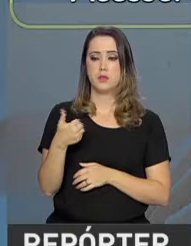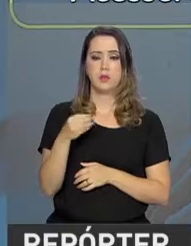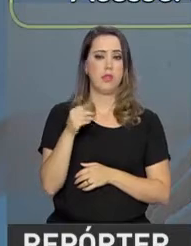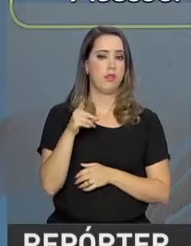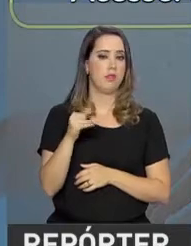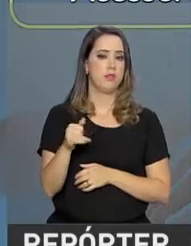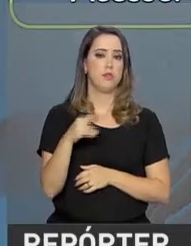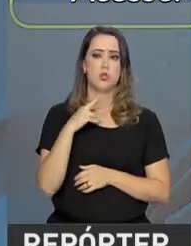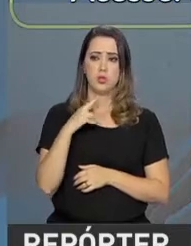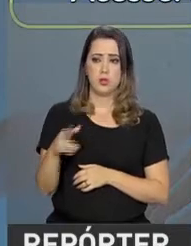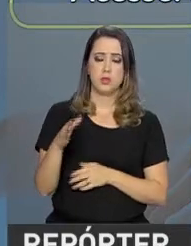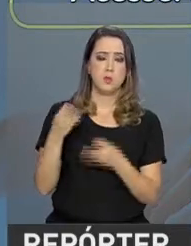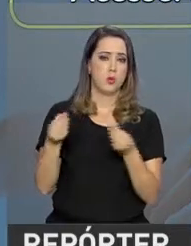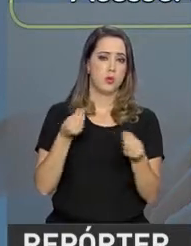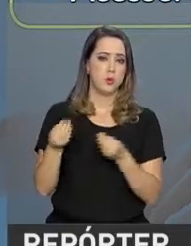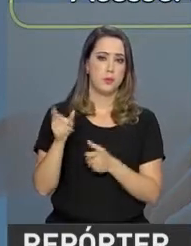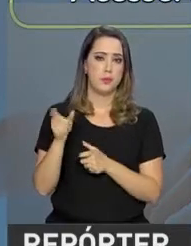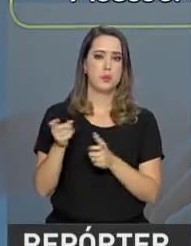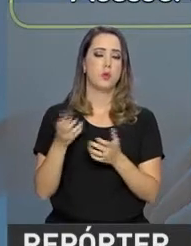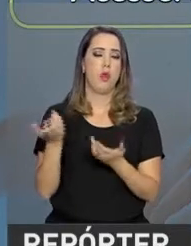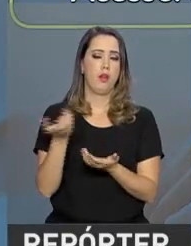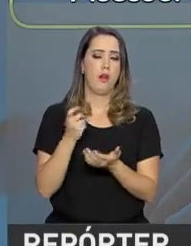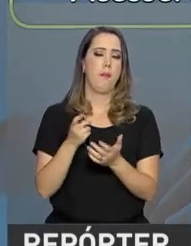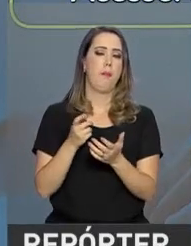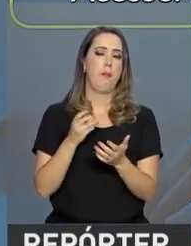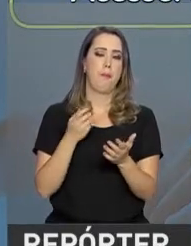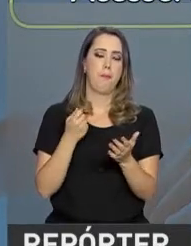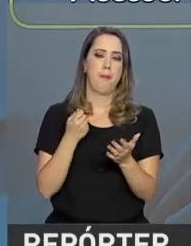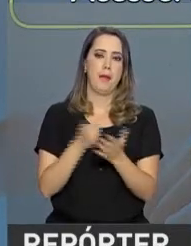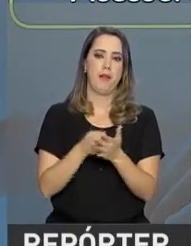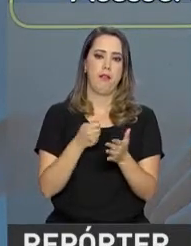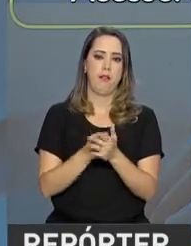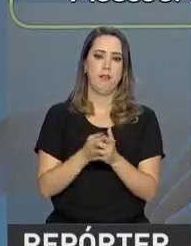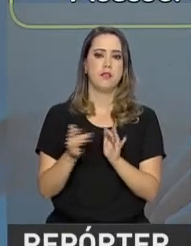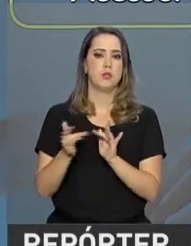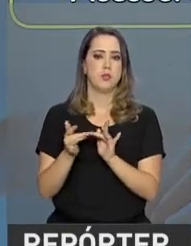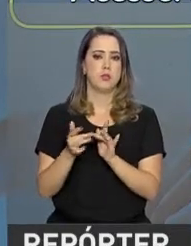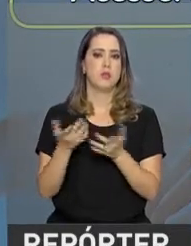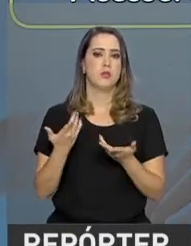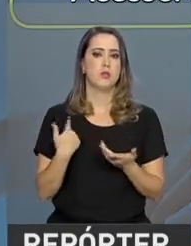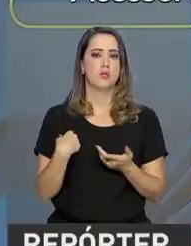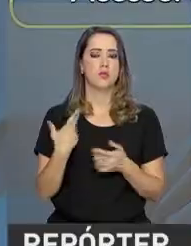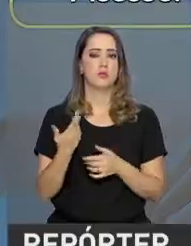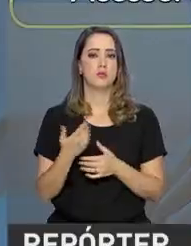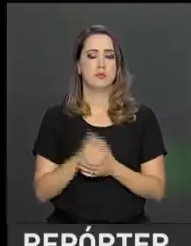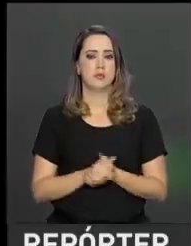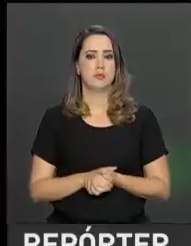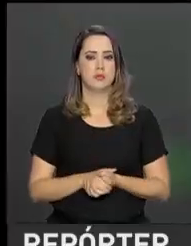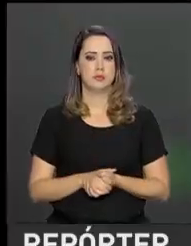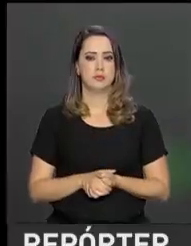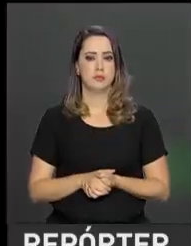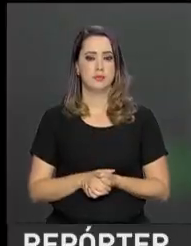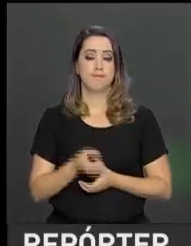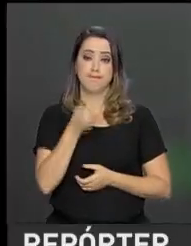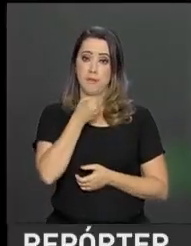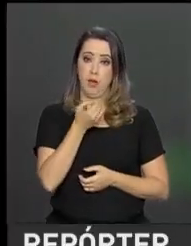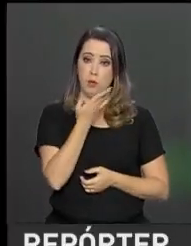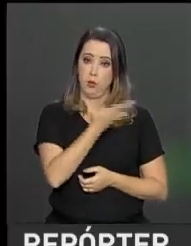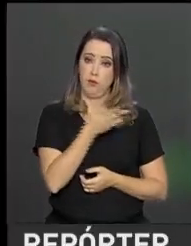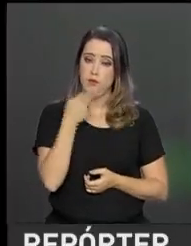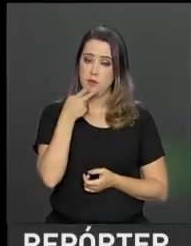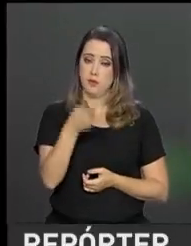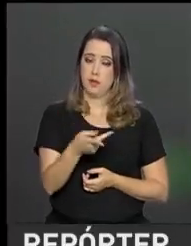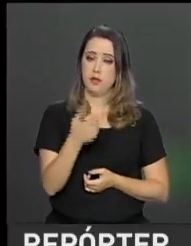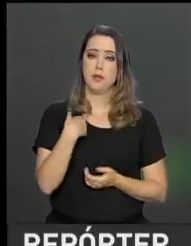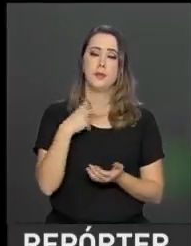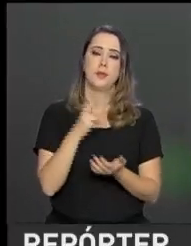àquele consumidor, àquele cidadão que buscou a plataforma para fazer essa renegociação. A jornalista conta que apesar